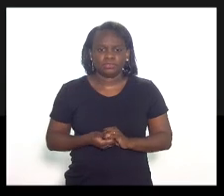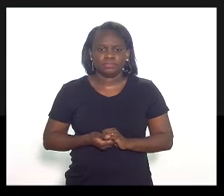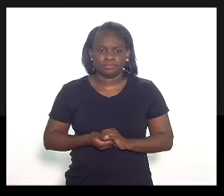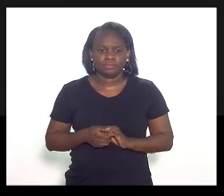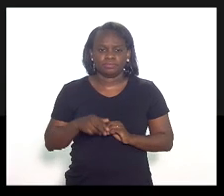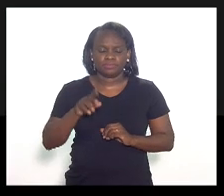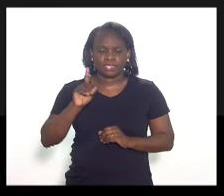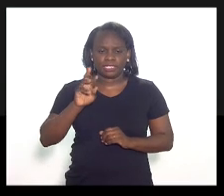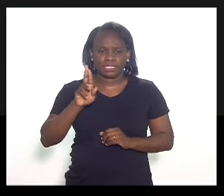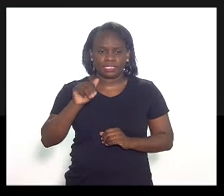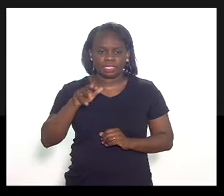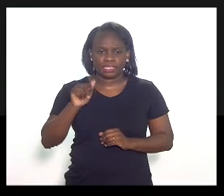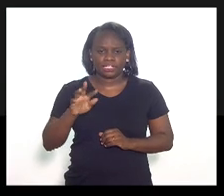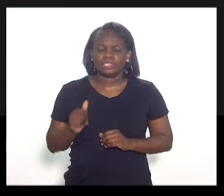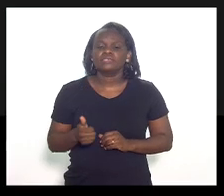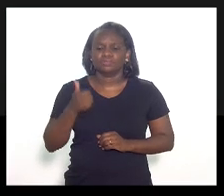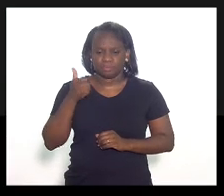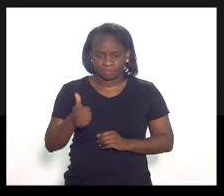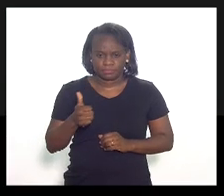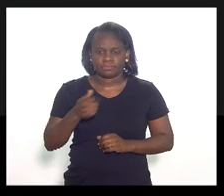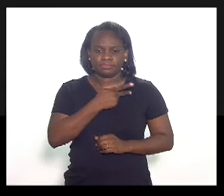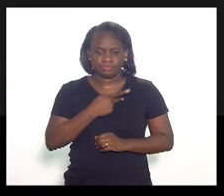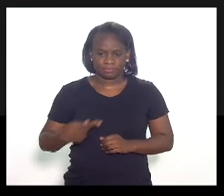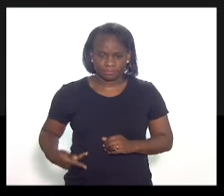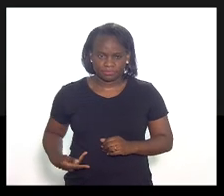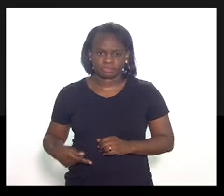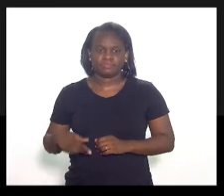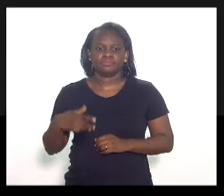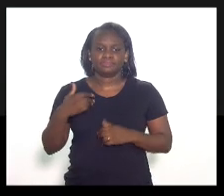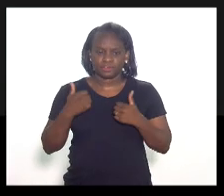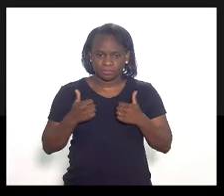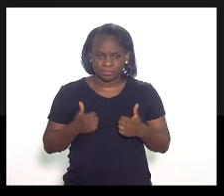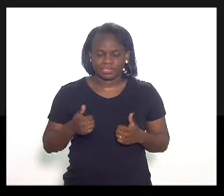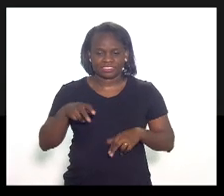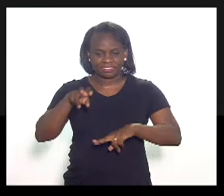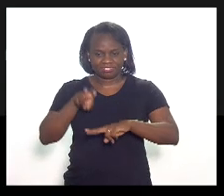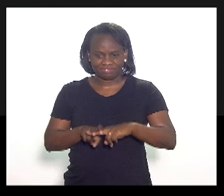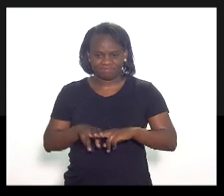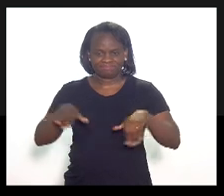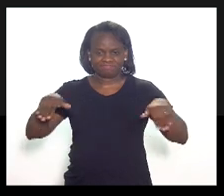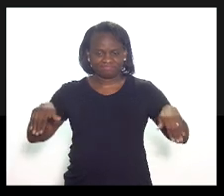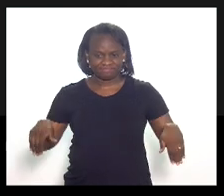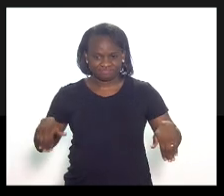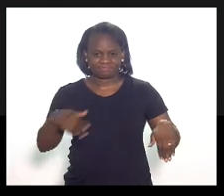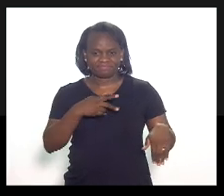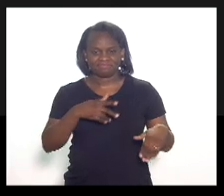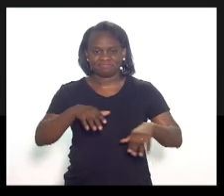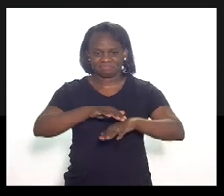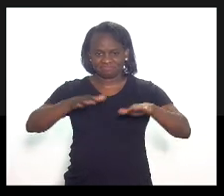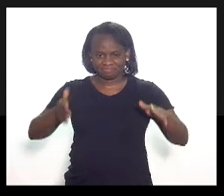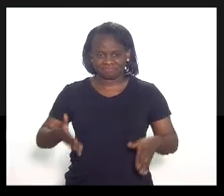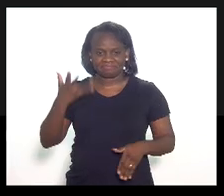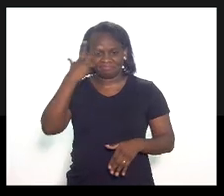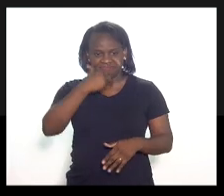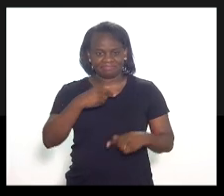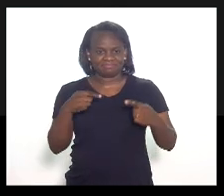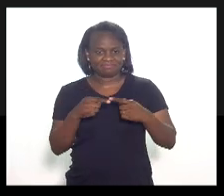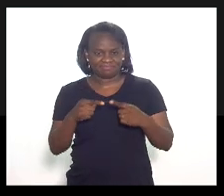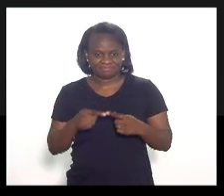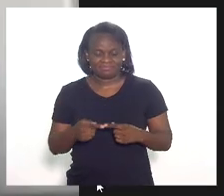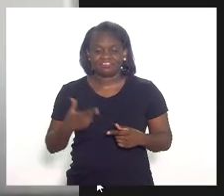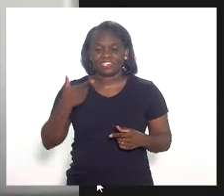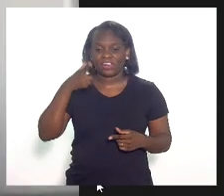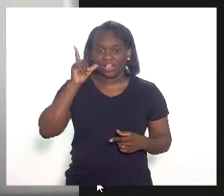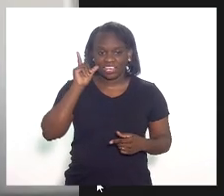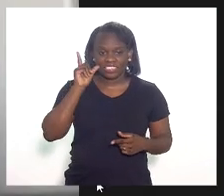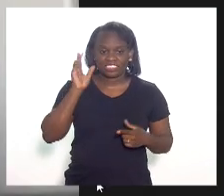Deputada Renata. Pois não, senhora presidenta. Fica muito bem aí, sentada nessa mesa. Acho que ontem